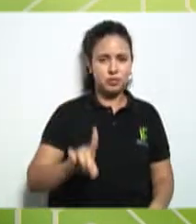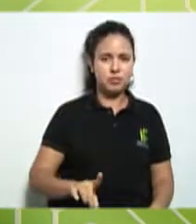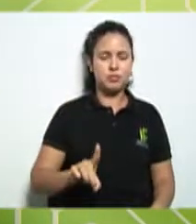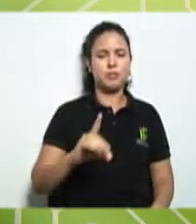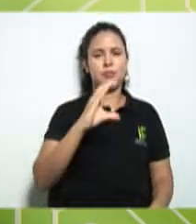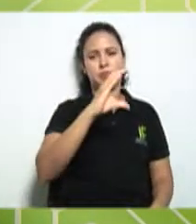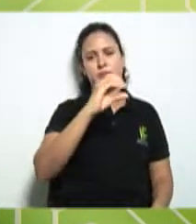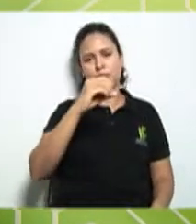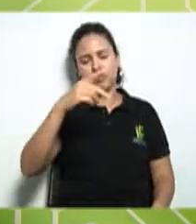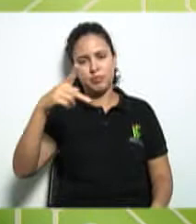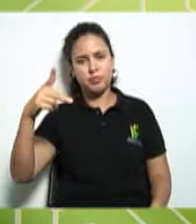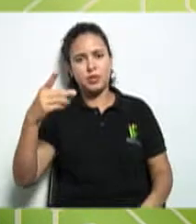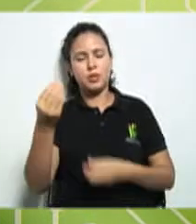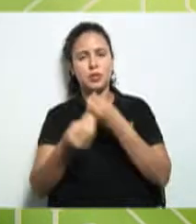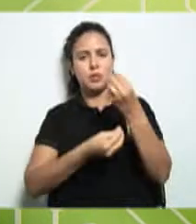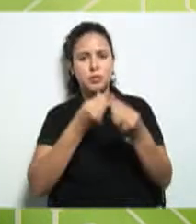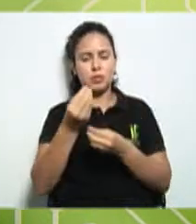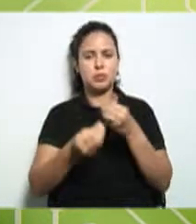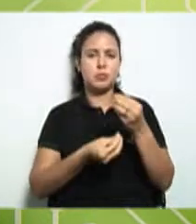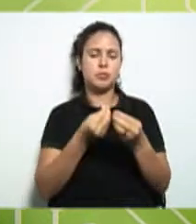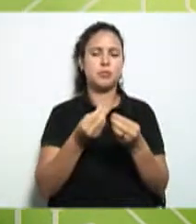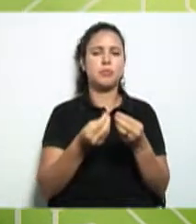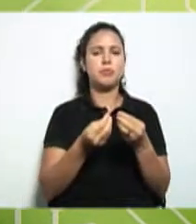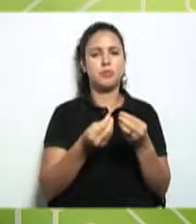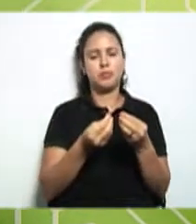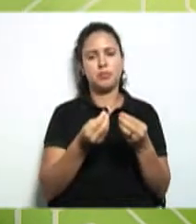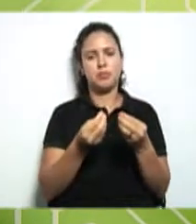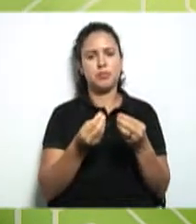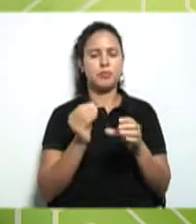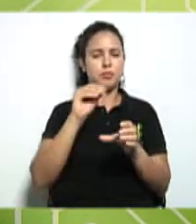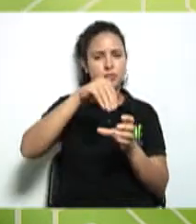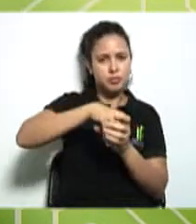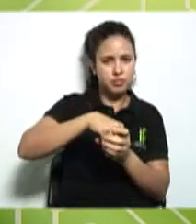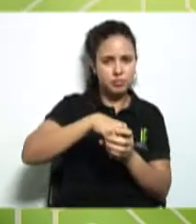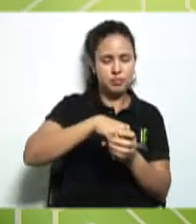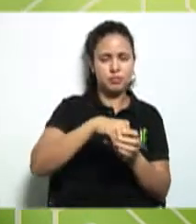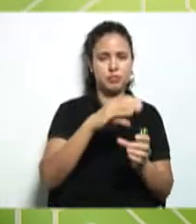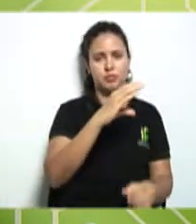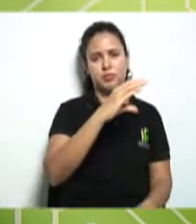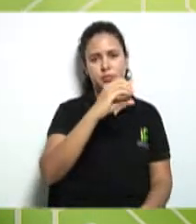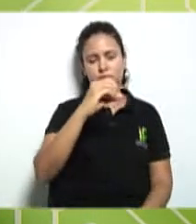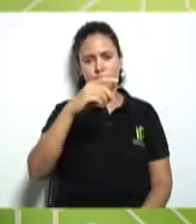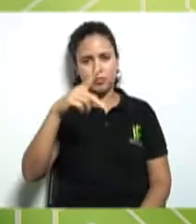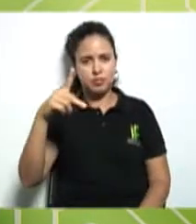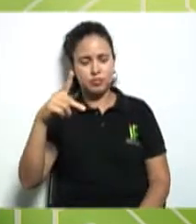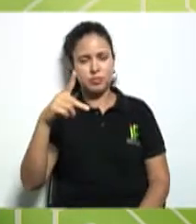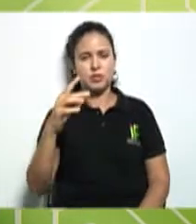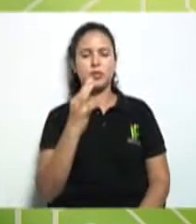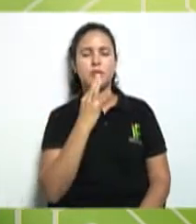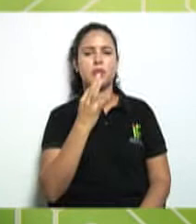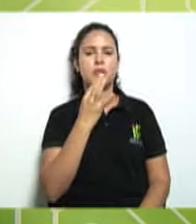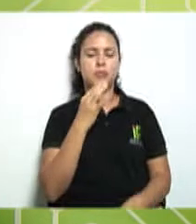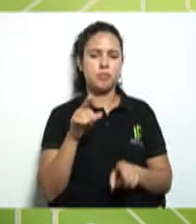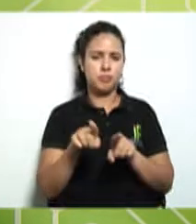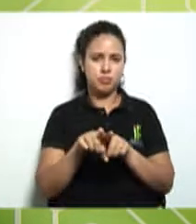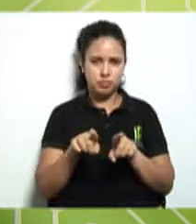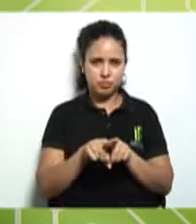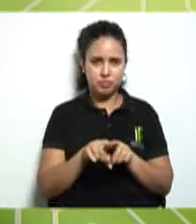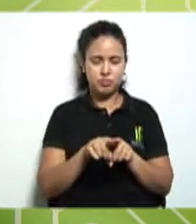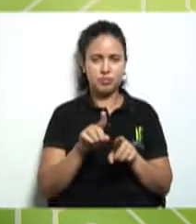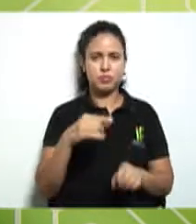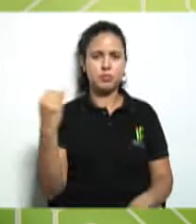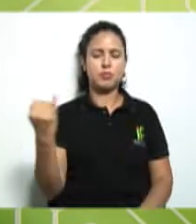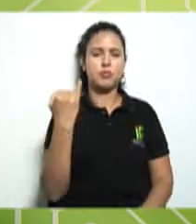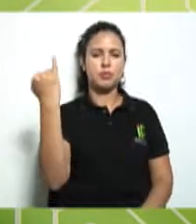para conhecermos como se constitui uma cooperativa. E a partir daí, conhecer também a